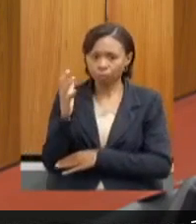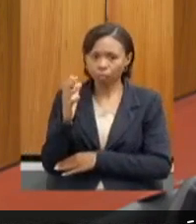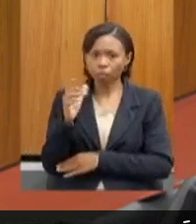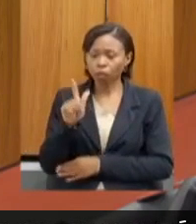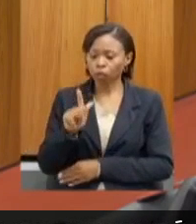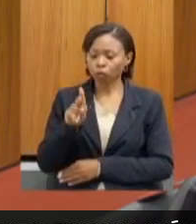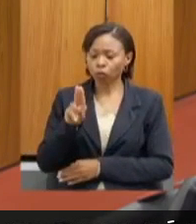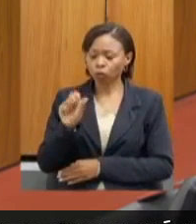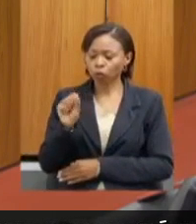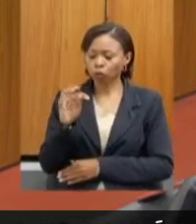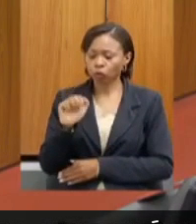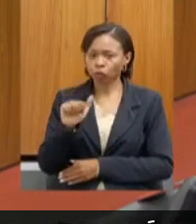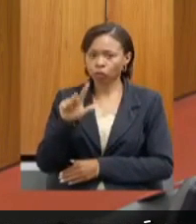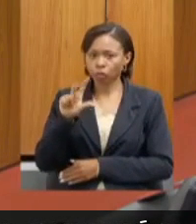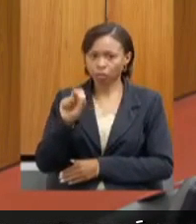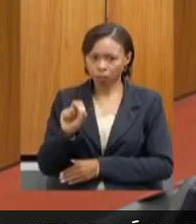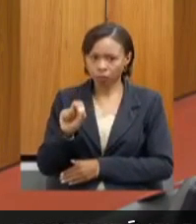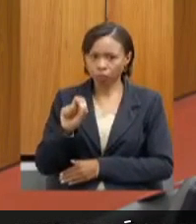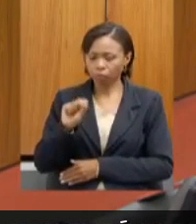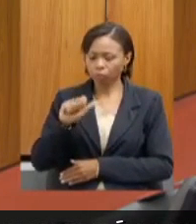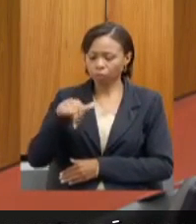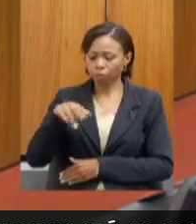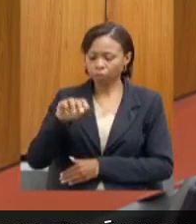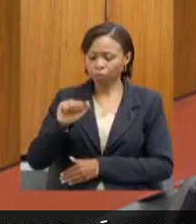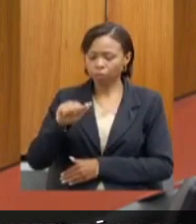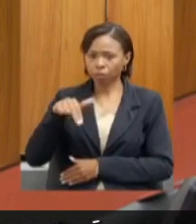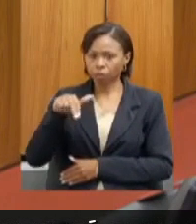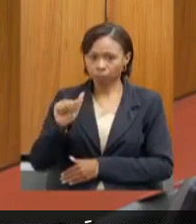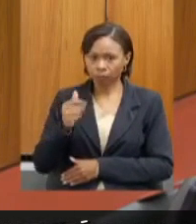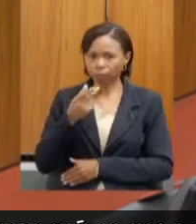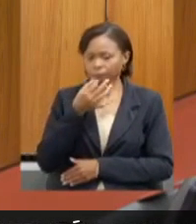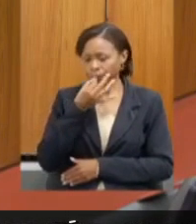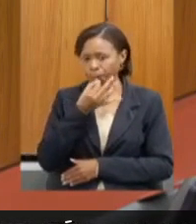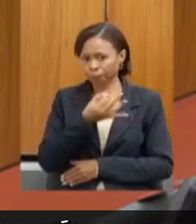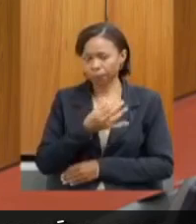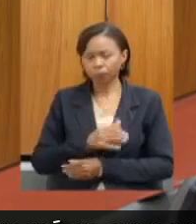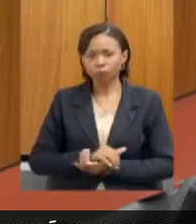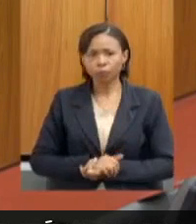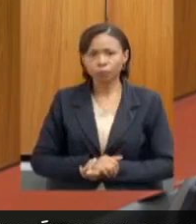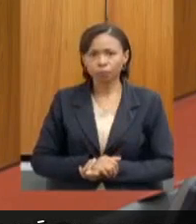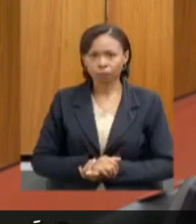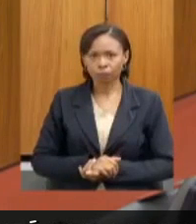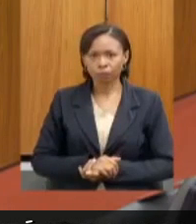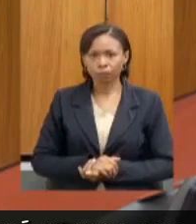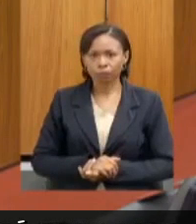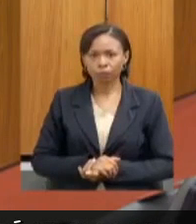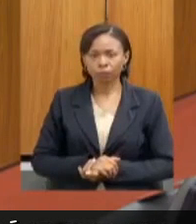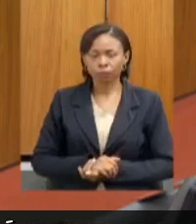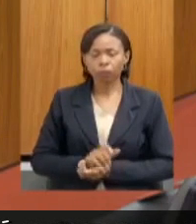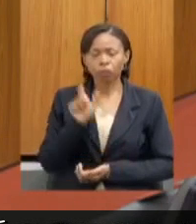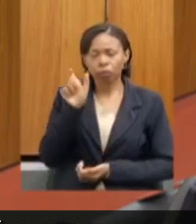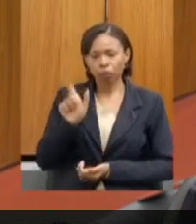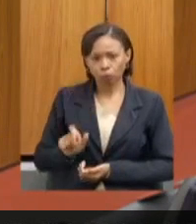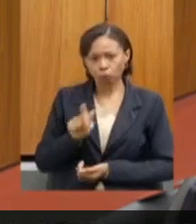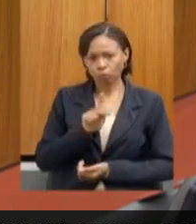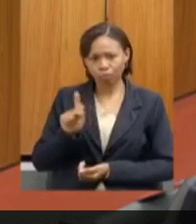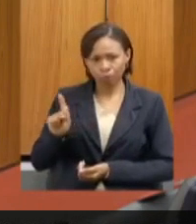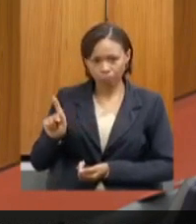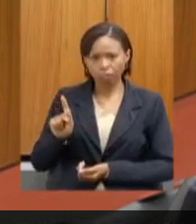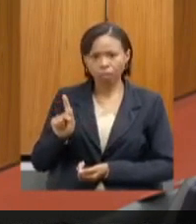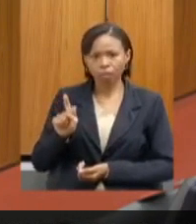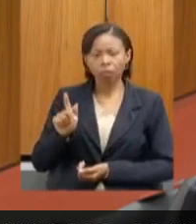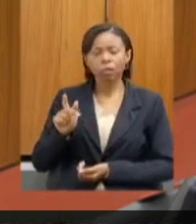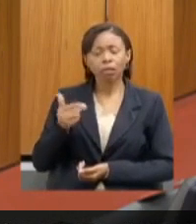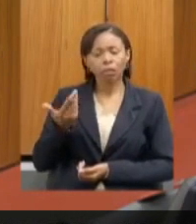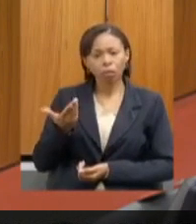Santana, para fazer a sua interpelação. senhor presidente, Noraldino Júnior, que parabeniza